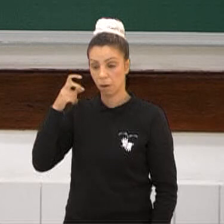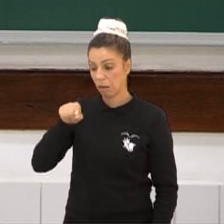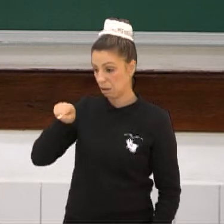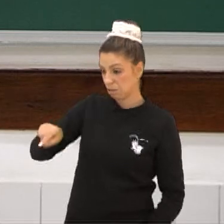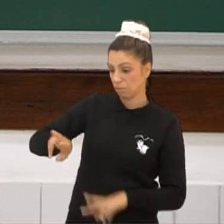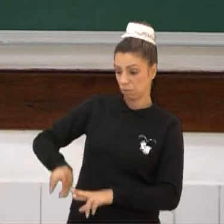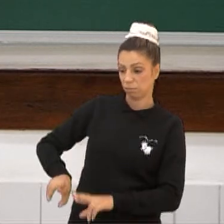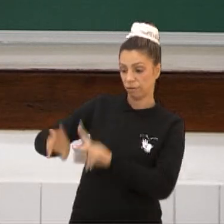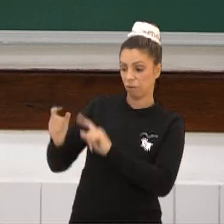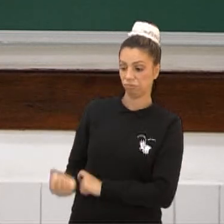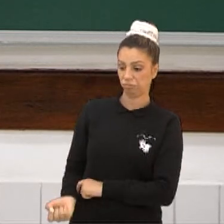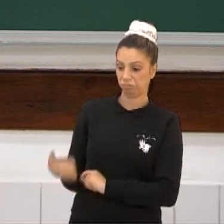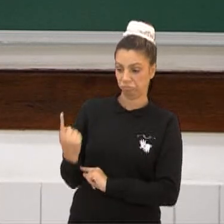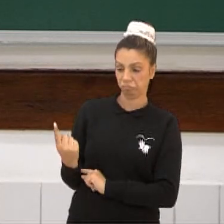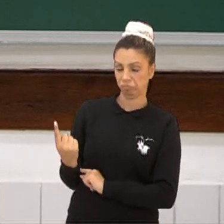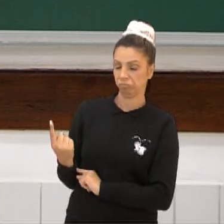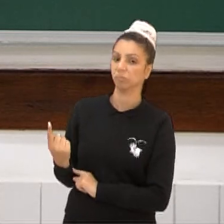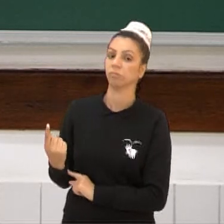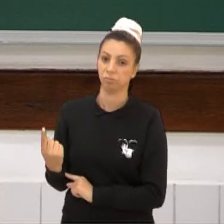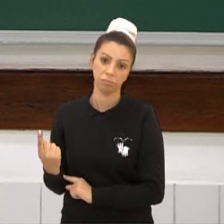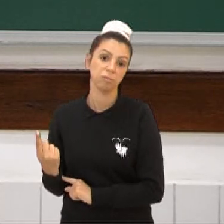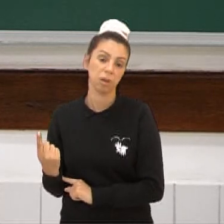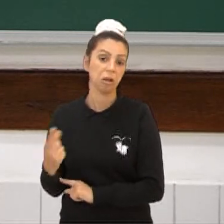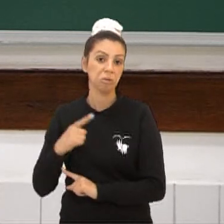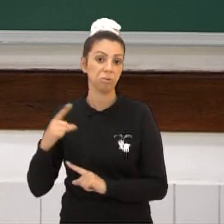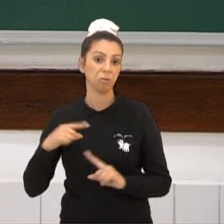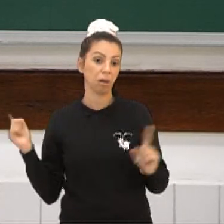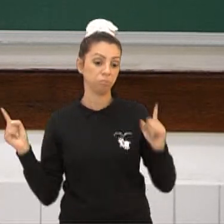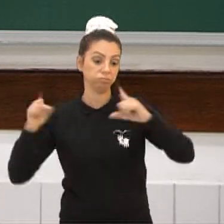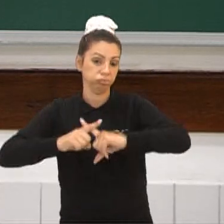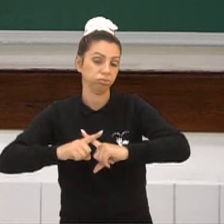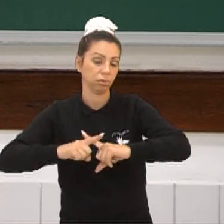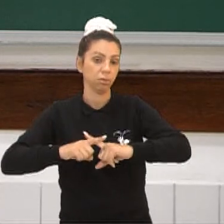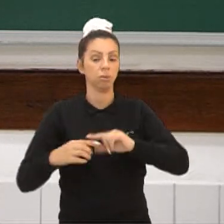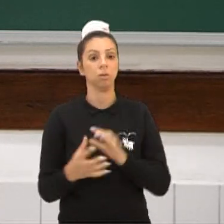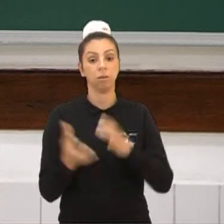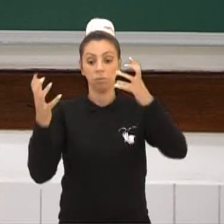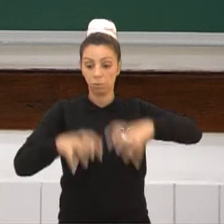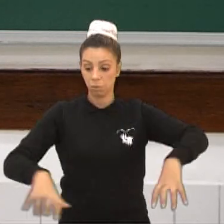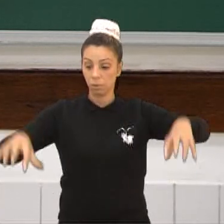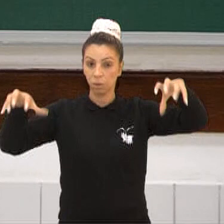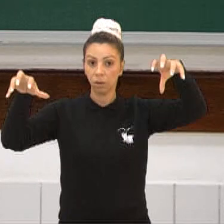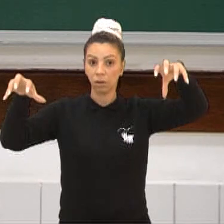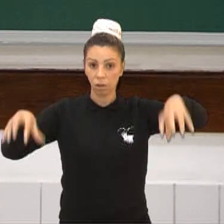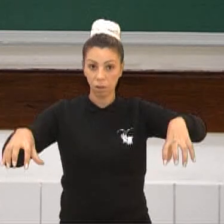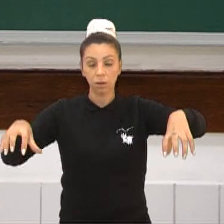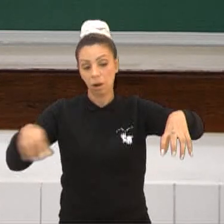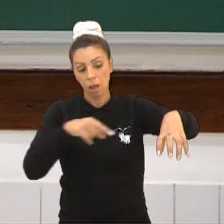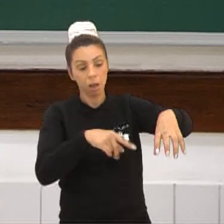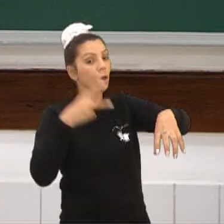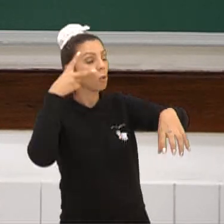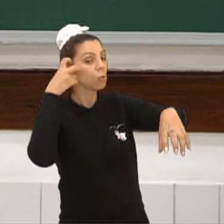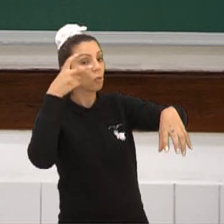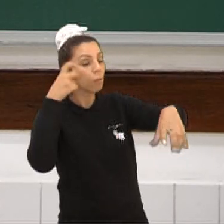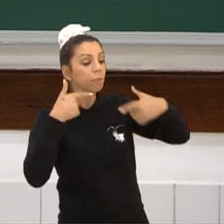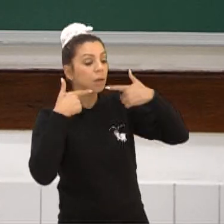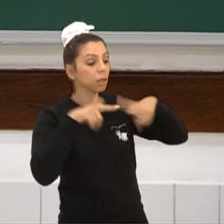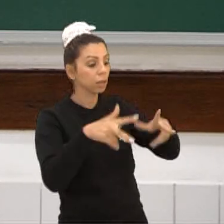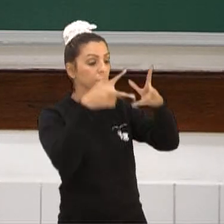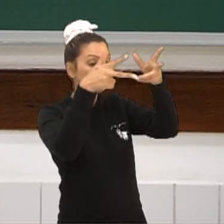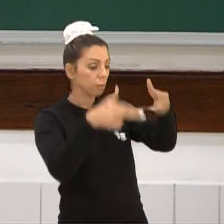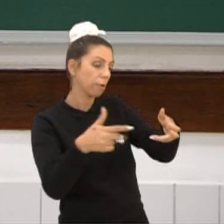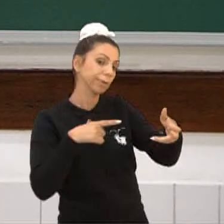diferentes, os estranhos. E eles tinham uma certa rivalidade. Essas nações, as nações tupis que falavam a mesma língua, elas tinham